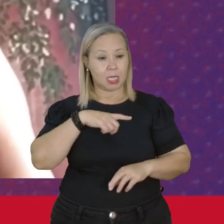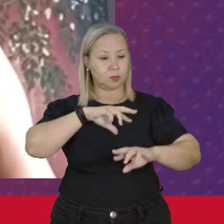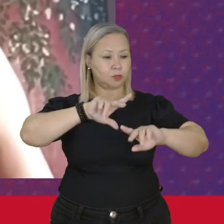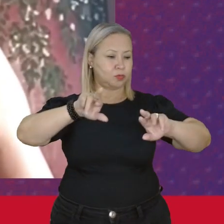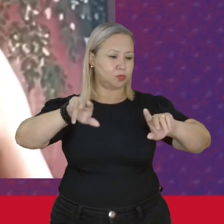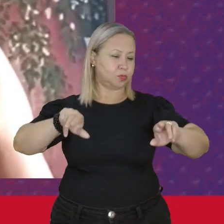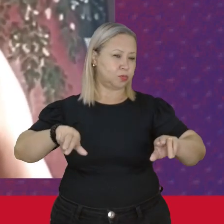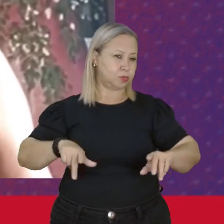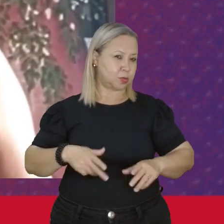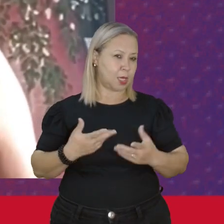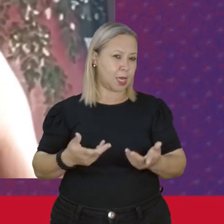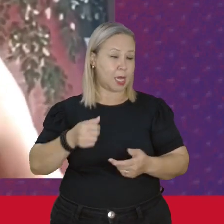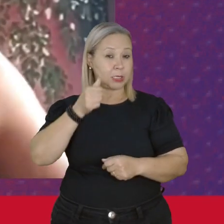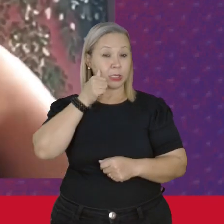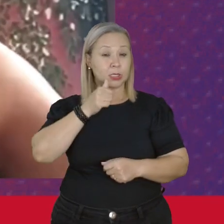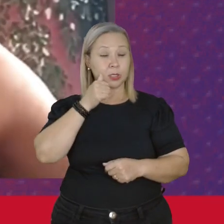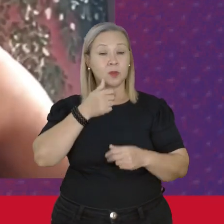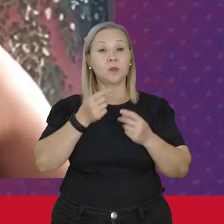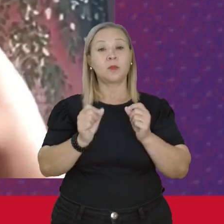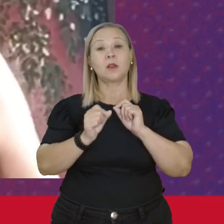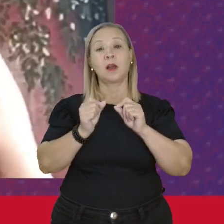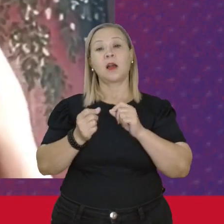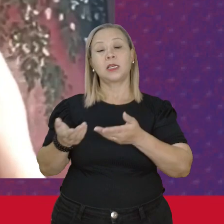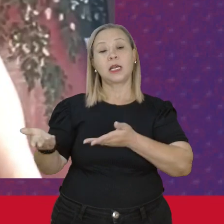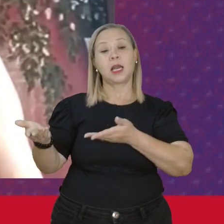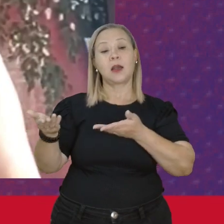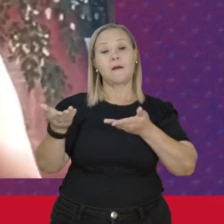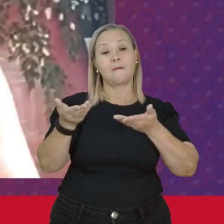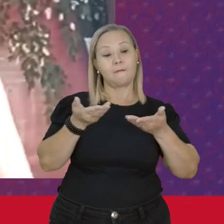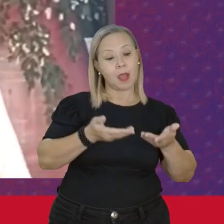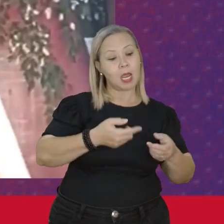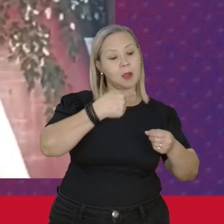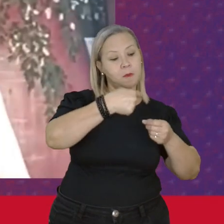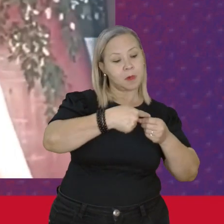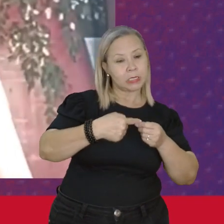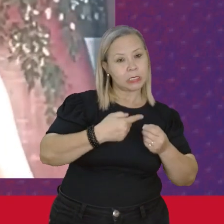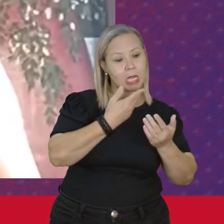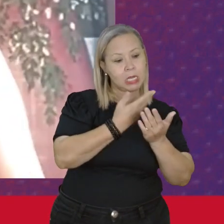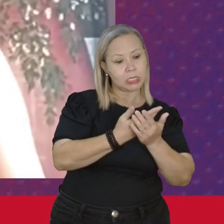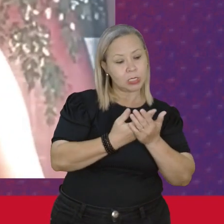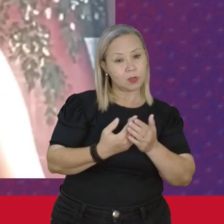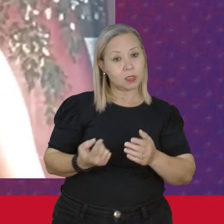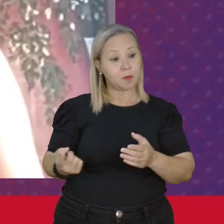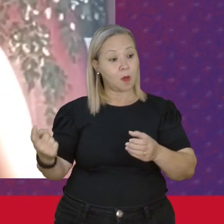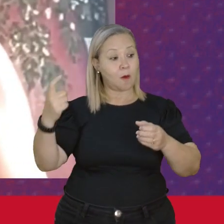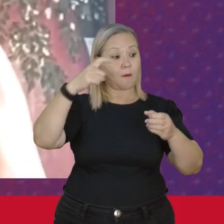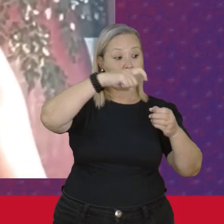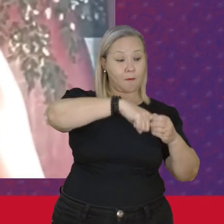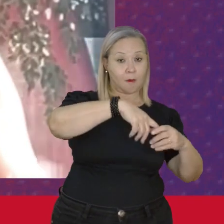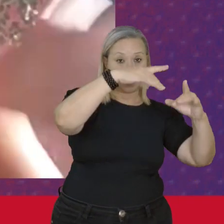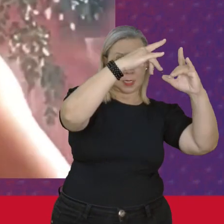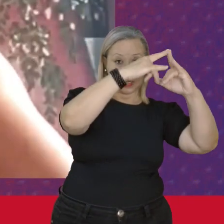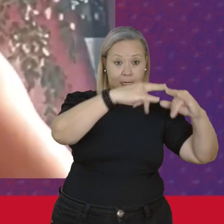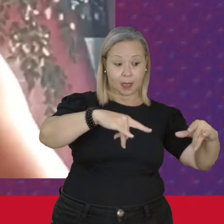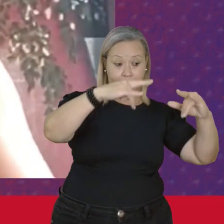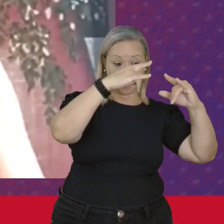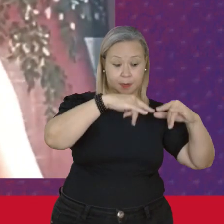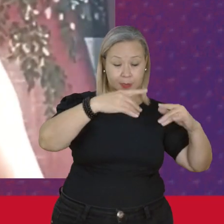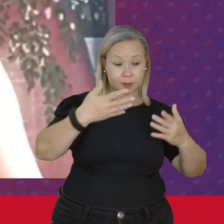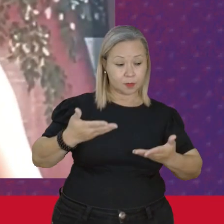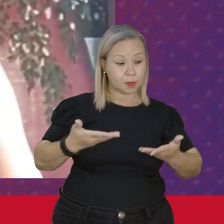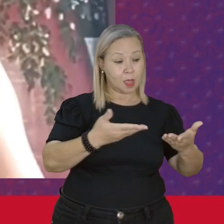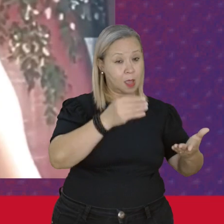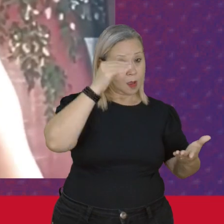De mulheres Que elas Vêm Para a cidade Elas estudam E elas Retornam Para as aldeias E levam Esse